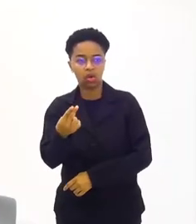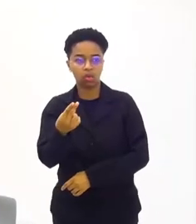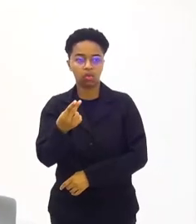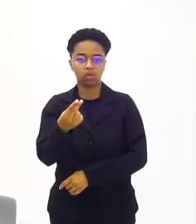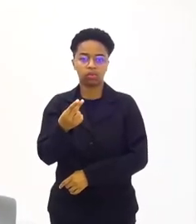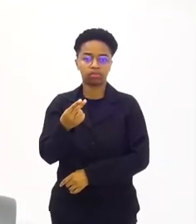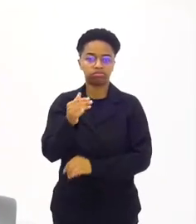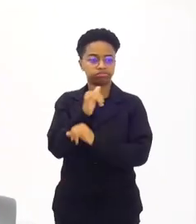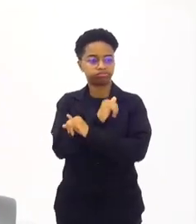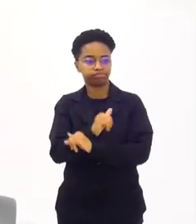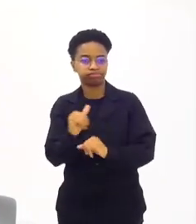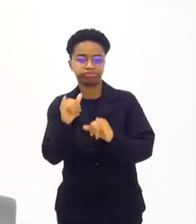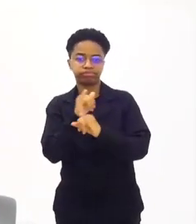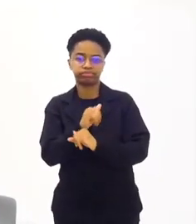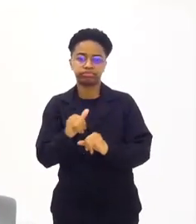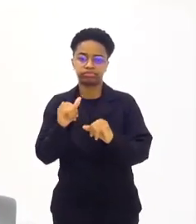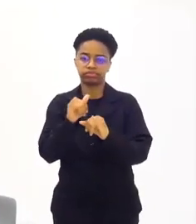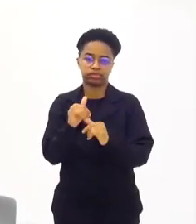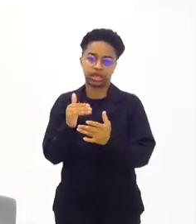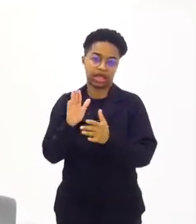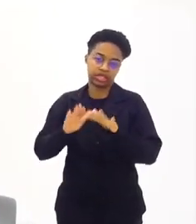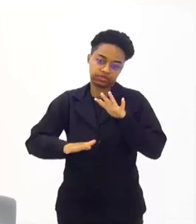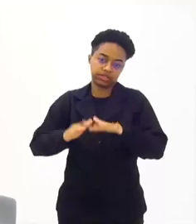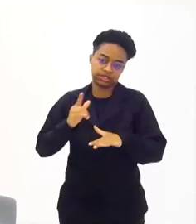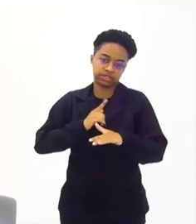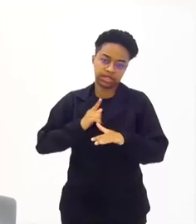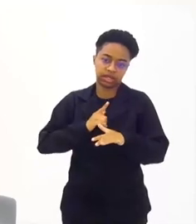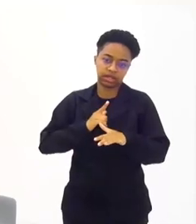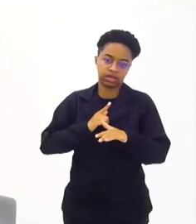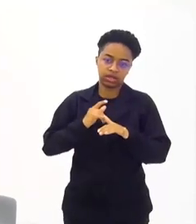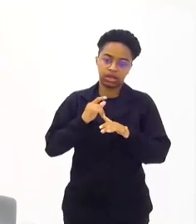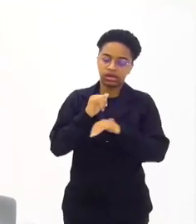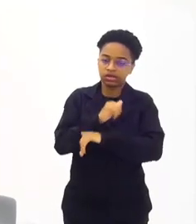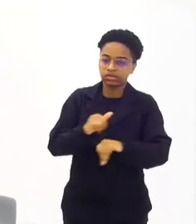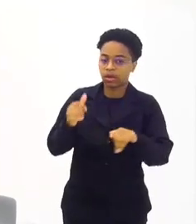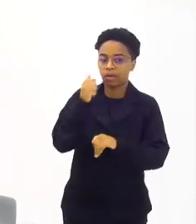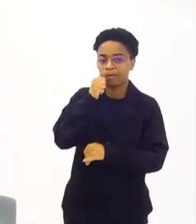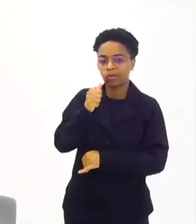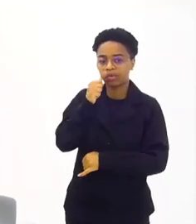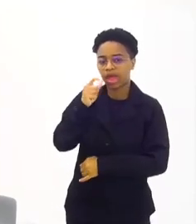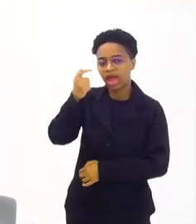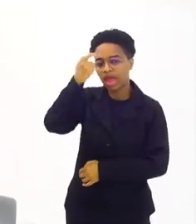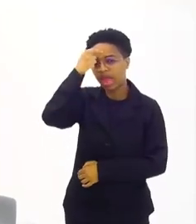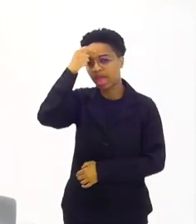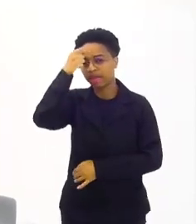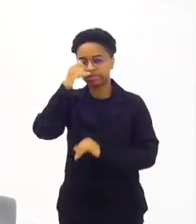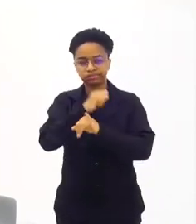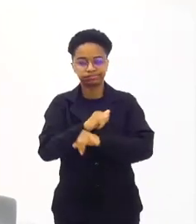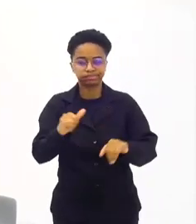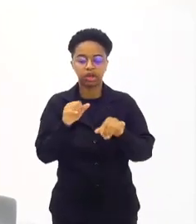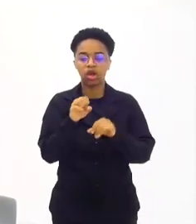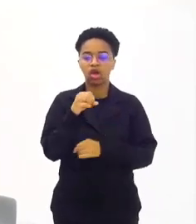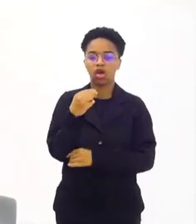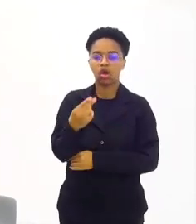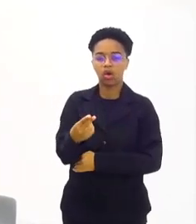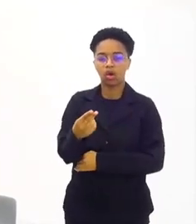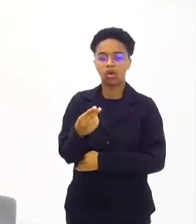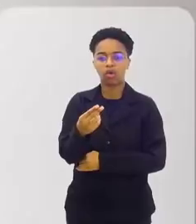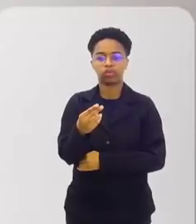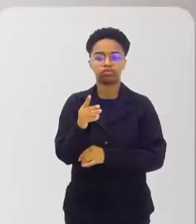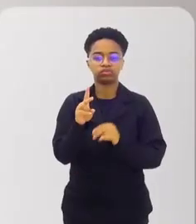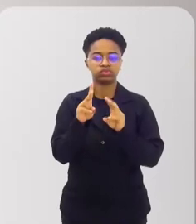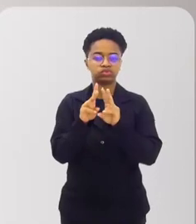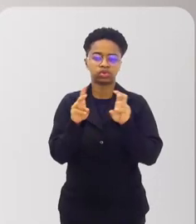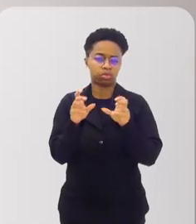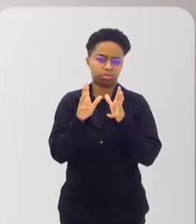desde levar uma palavra para uma... Nós fazemos, às vezes, campanha para as mulheres de conscientização, campanha